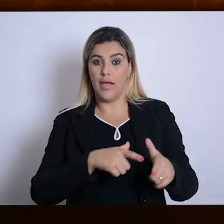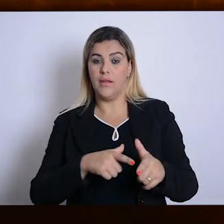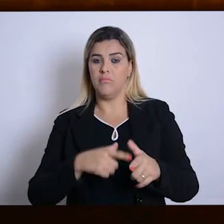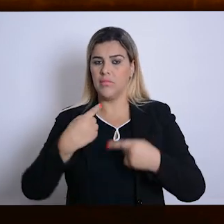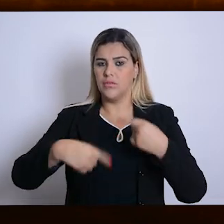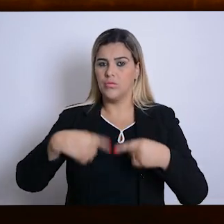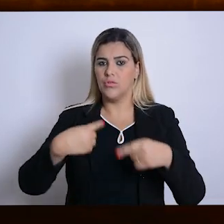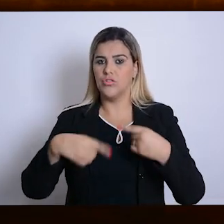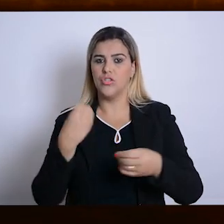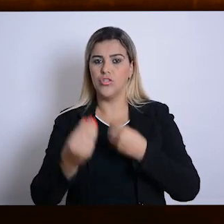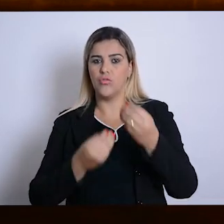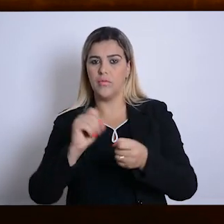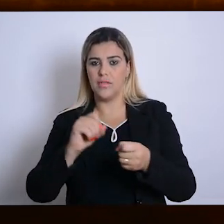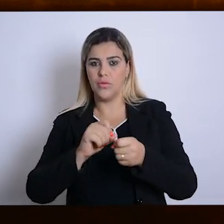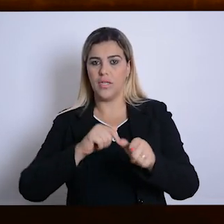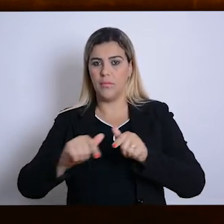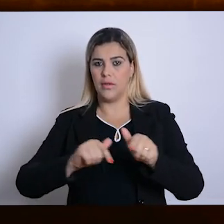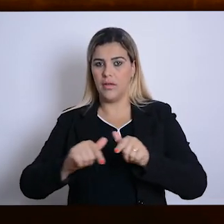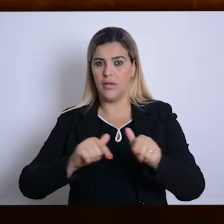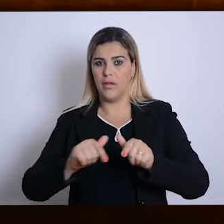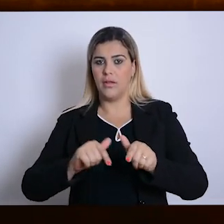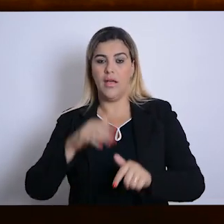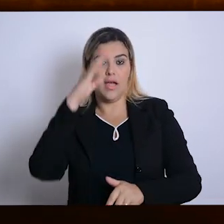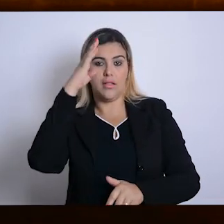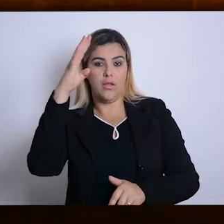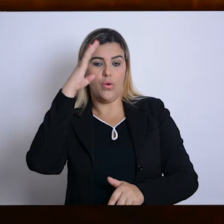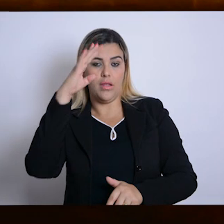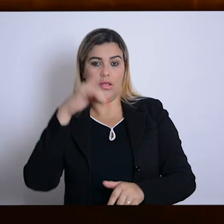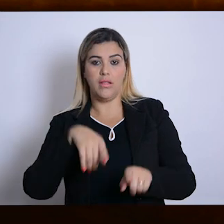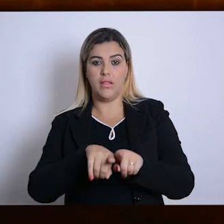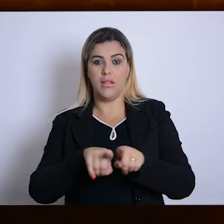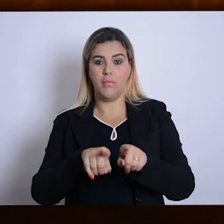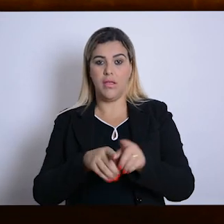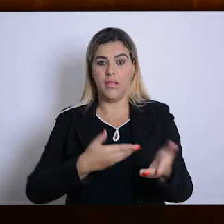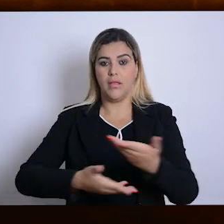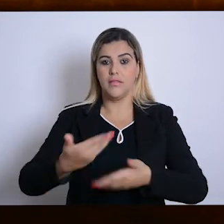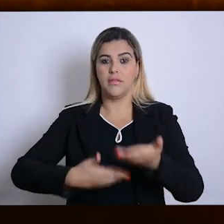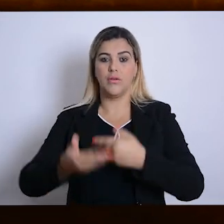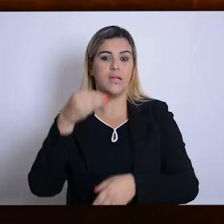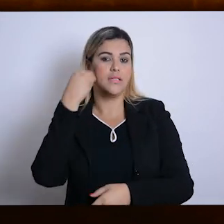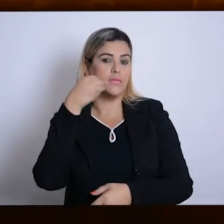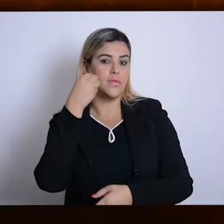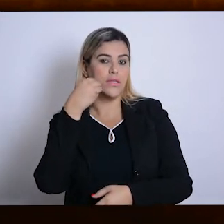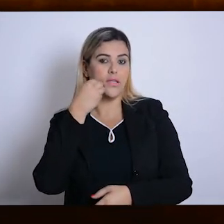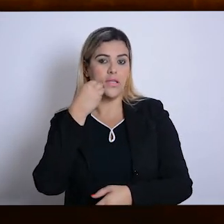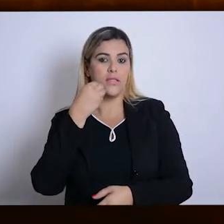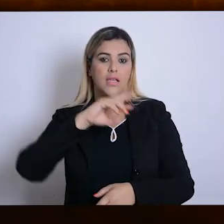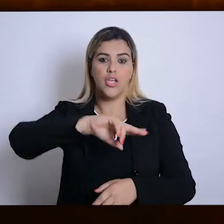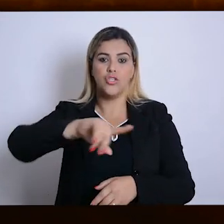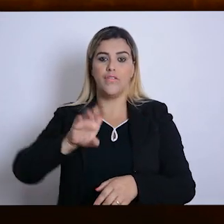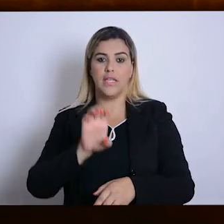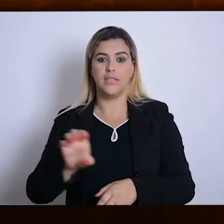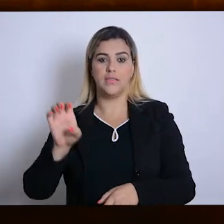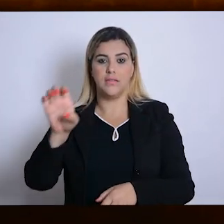linhas de atuação, as correntes teóricas e fazer essa troca de experiências entre os diferentes estados. Ao longo